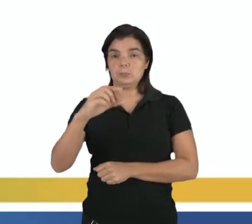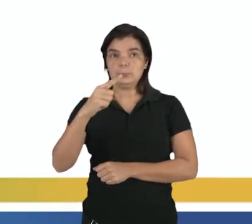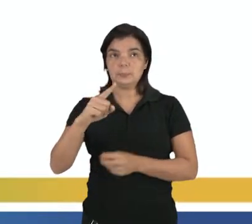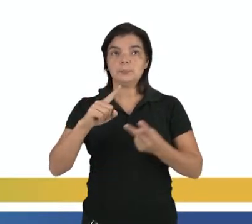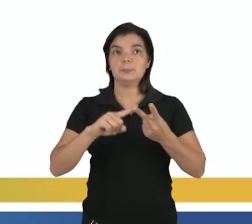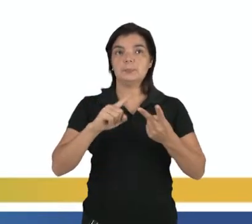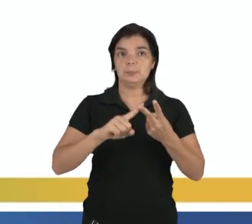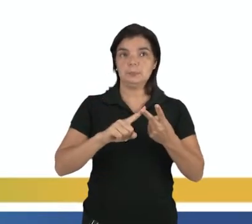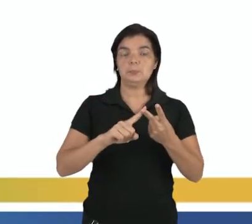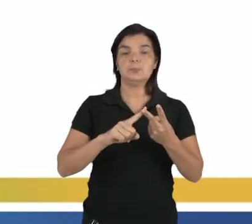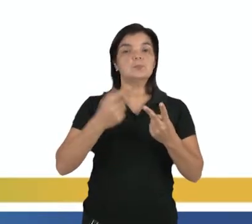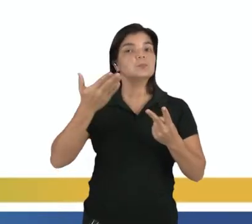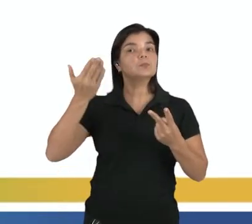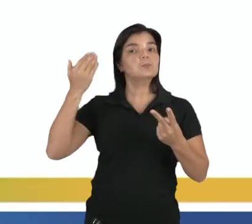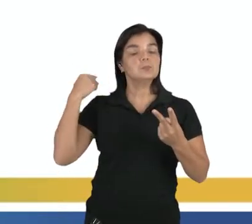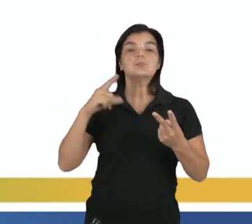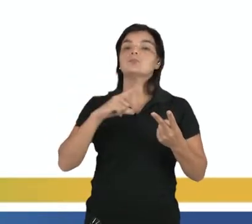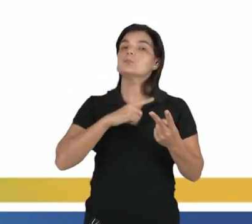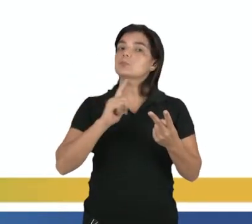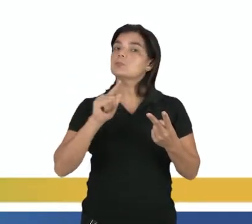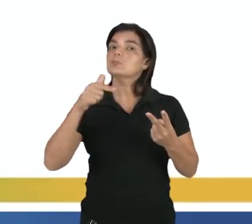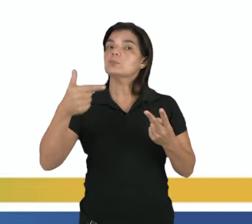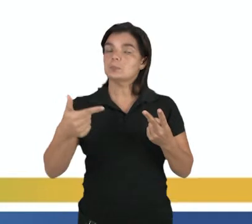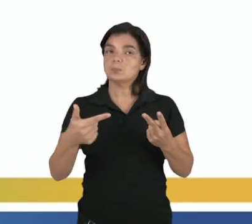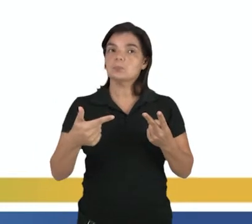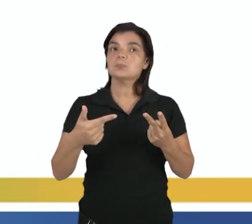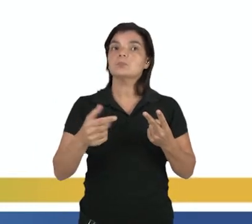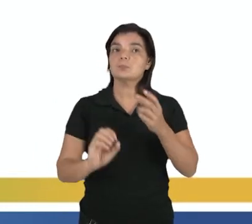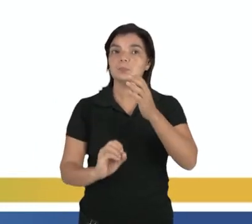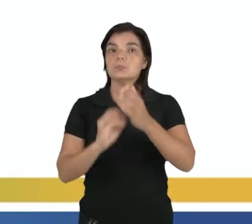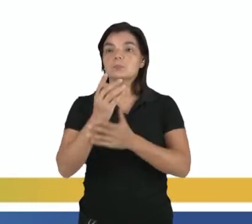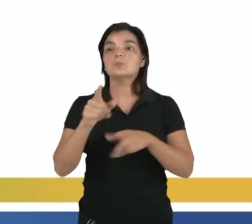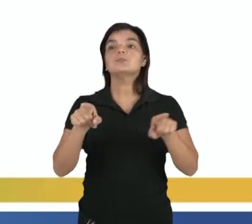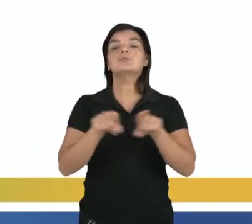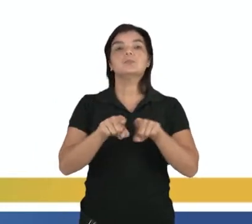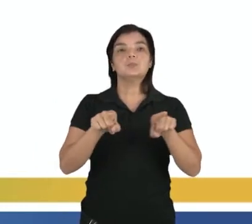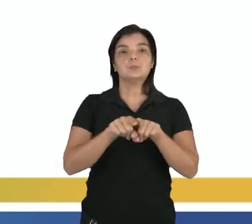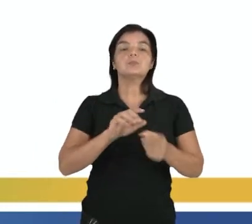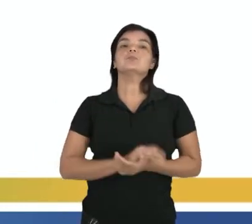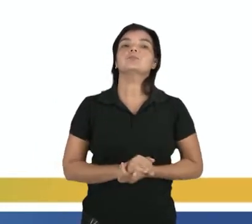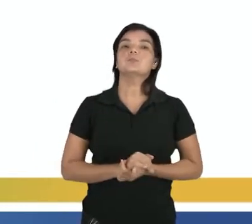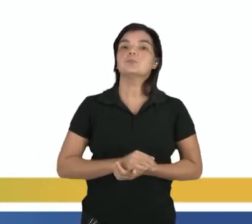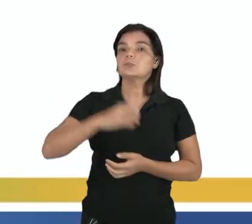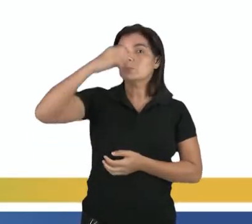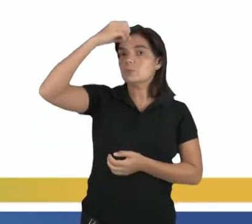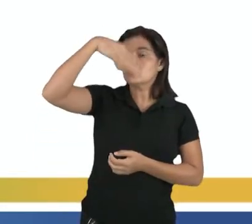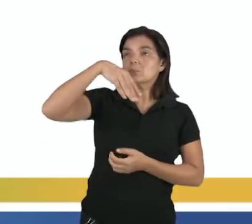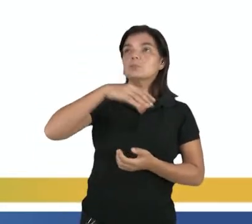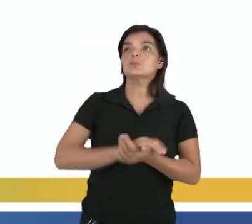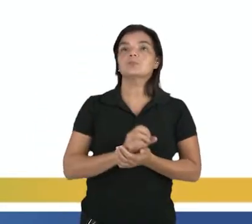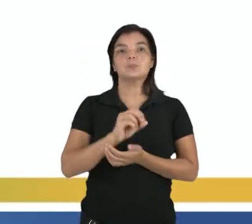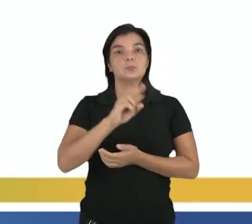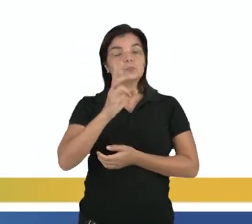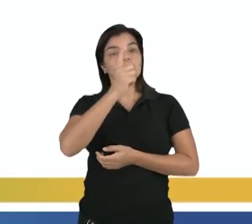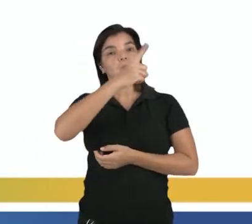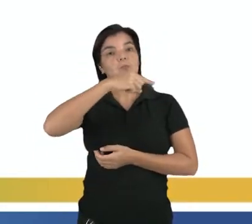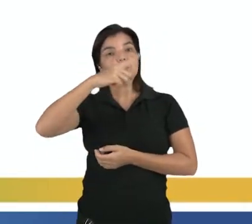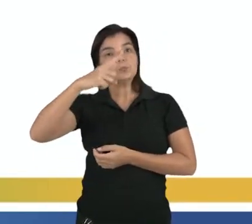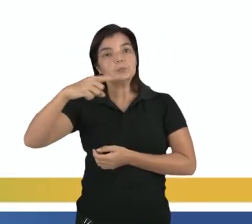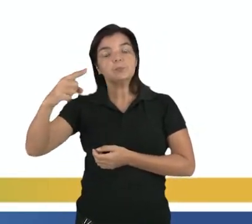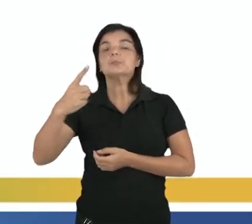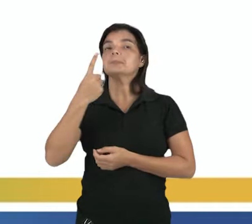na óptica, tá. Mas existem outros fenômenos que ocorrem com a luz, tá, ou com as ondas.